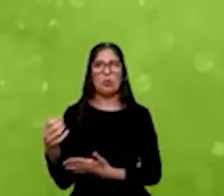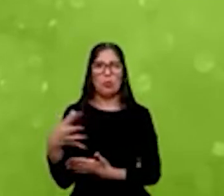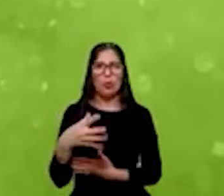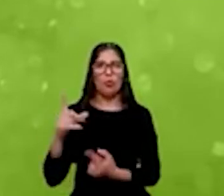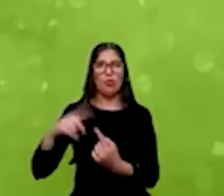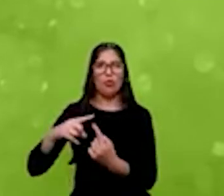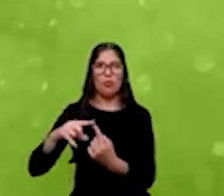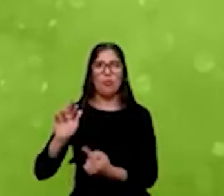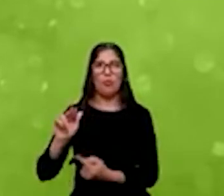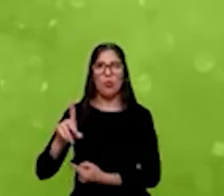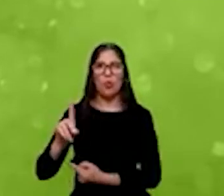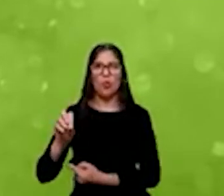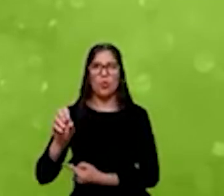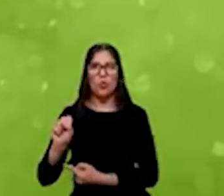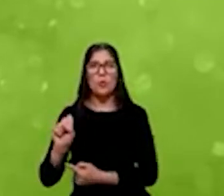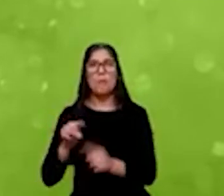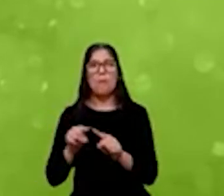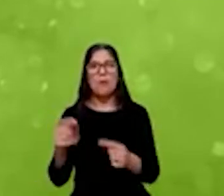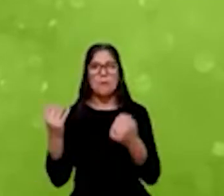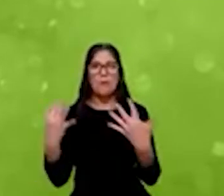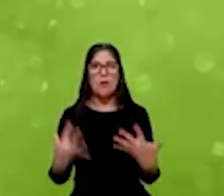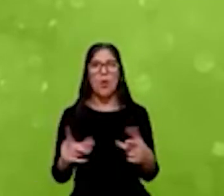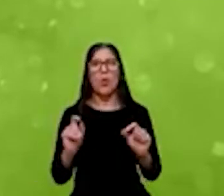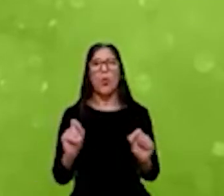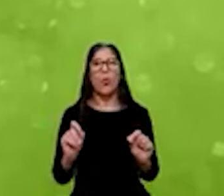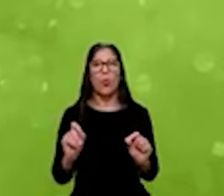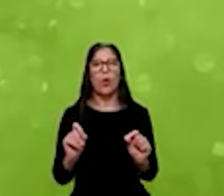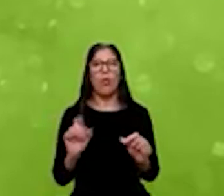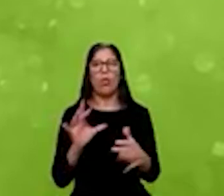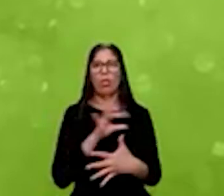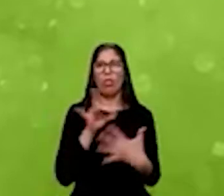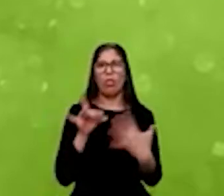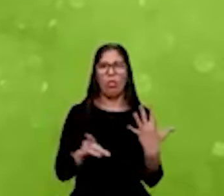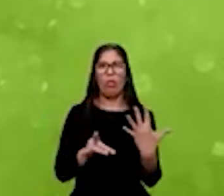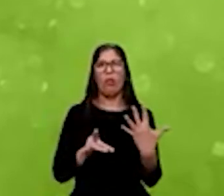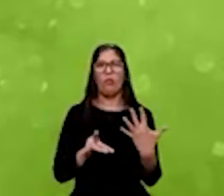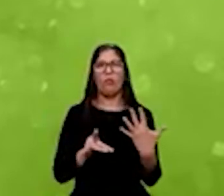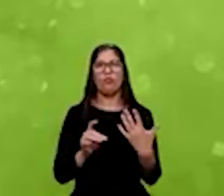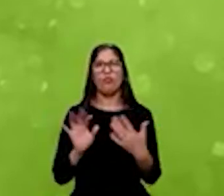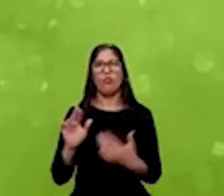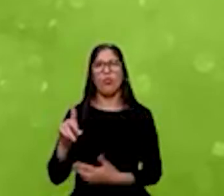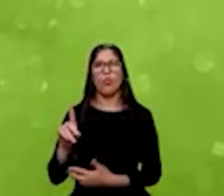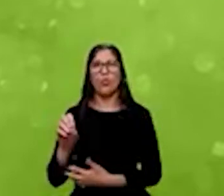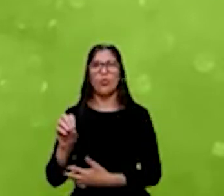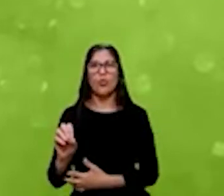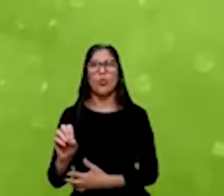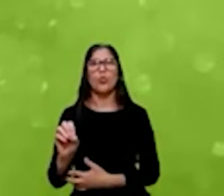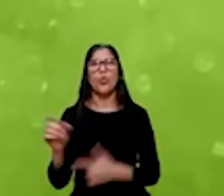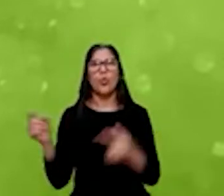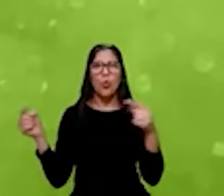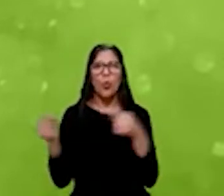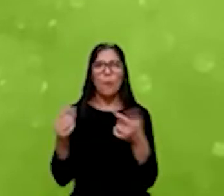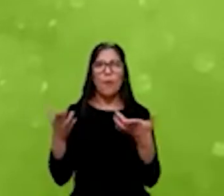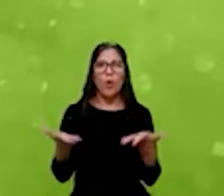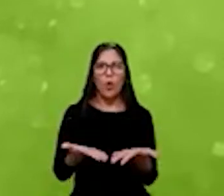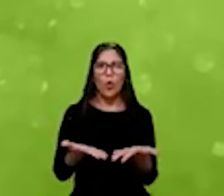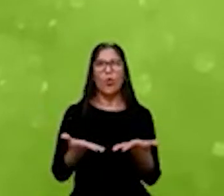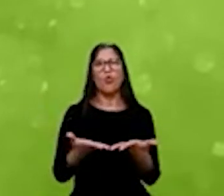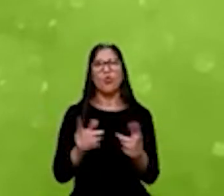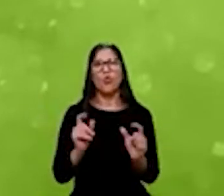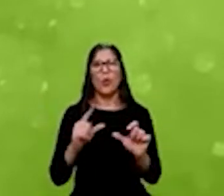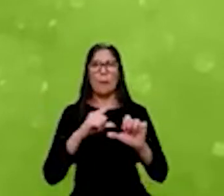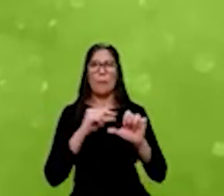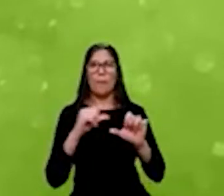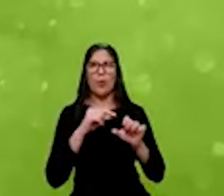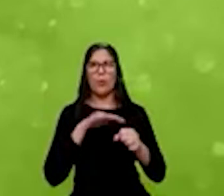detalhar aqui, focar nos fundos que têm mais a ver com o painel de hoje, que é o empreendedorismo sustentável.